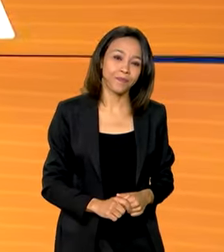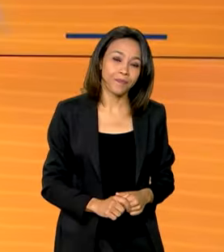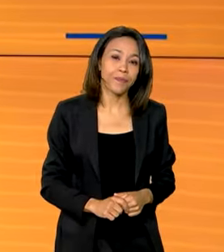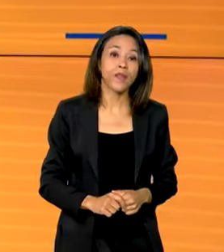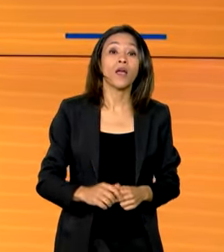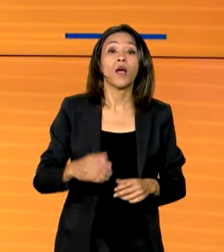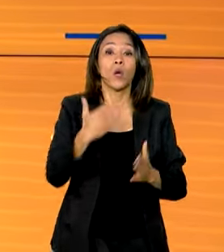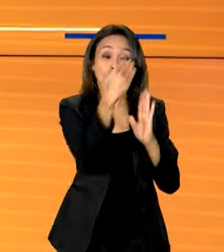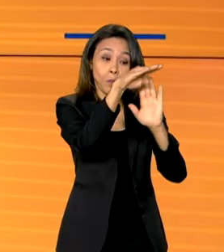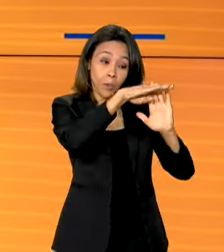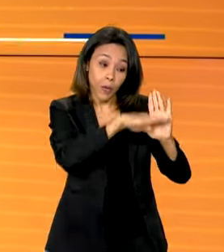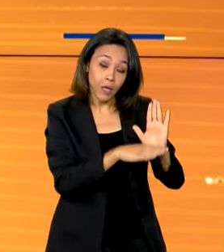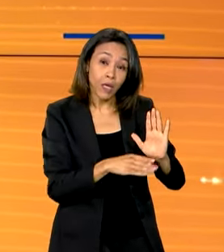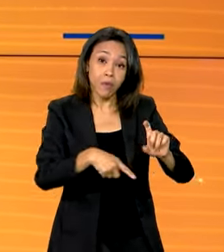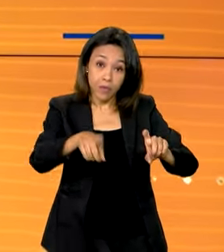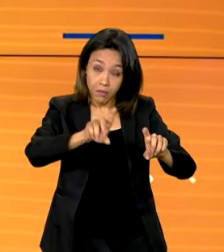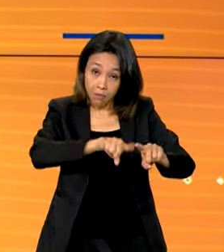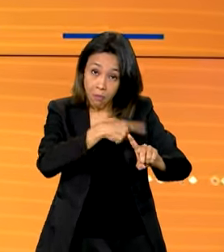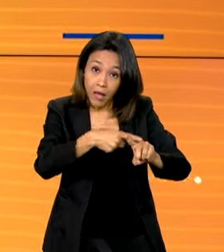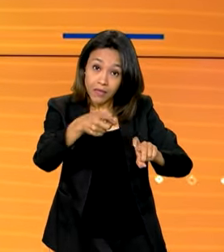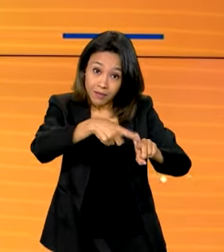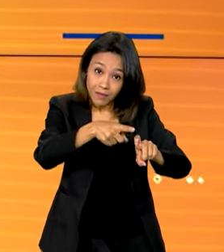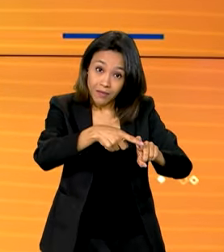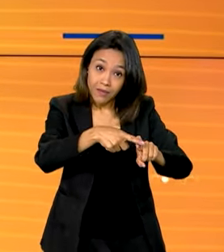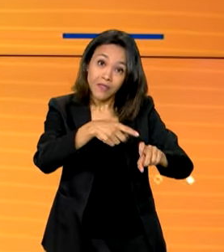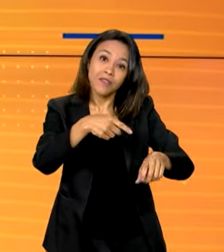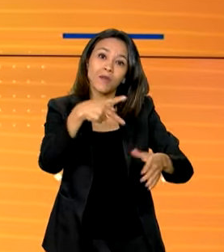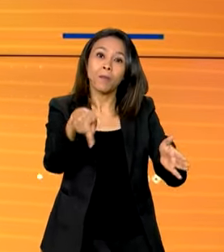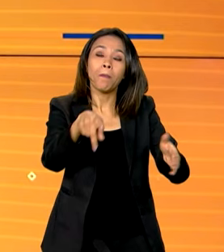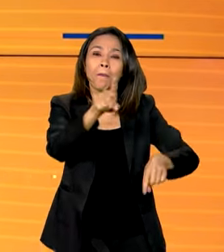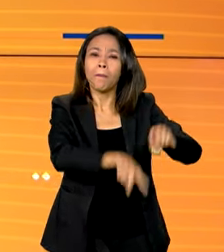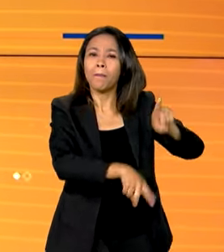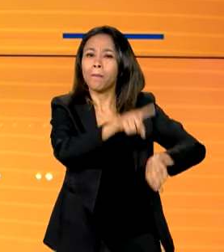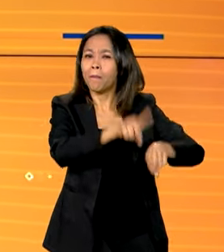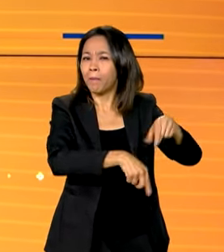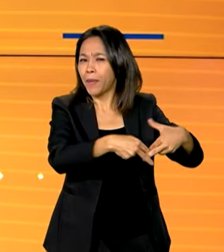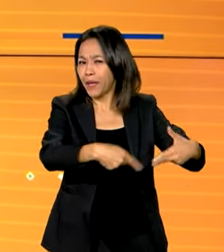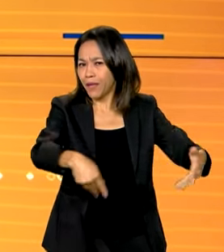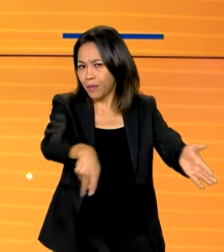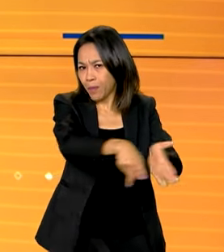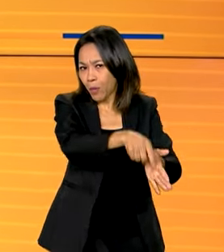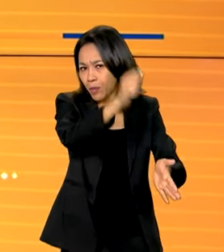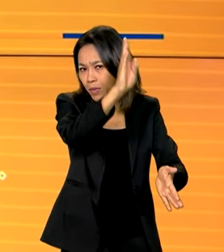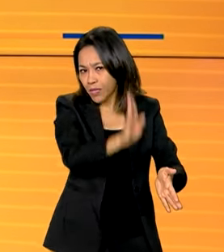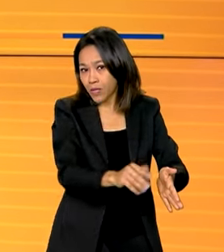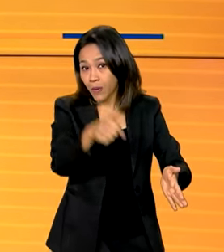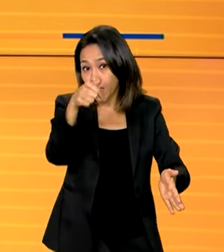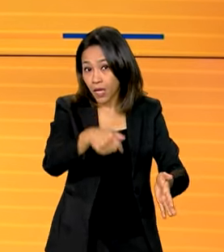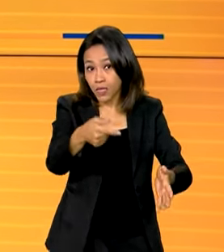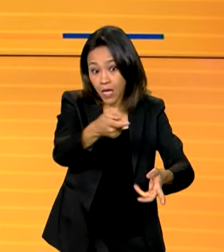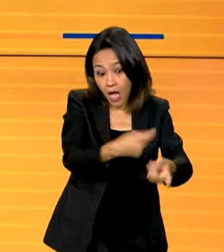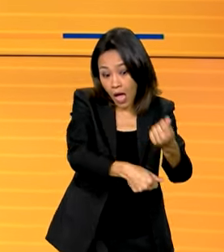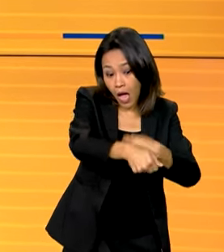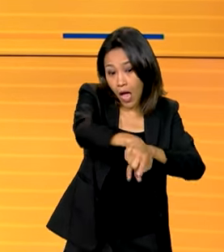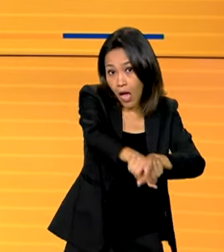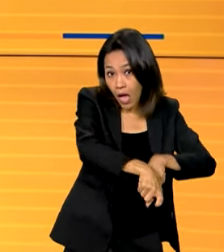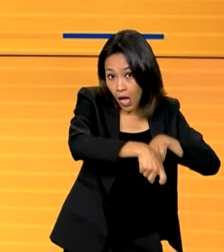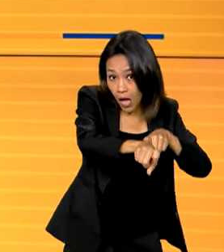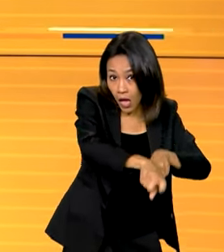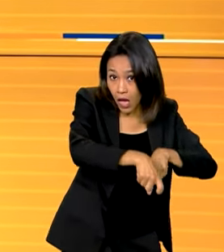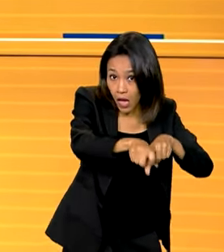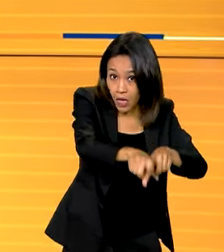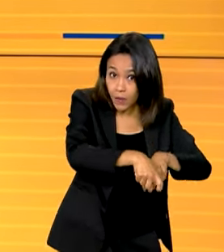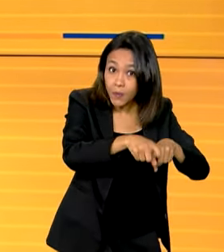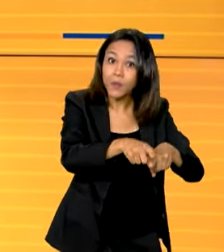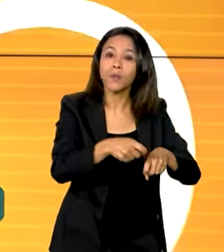Mais médicos para produtos made in Brasil. Somente nesse ano, o agronegócio brasileiro conquistou 82 novos clientes